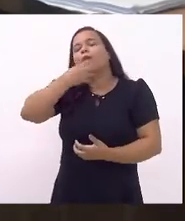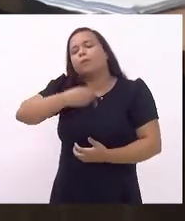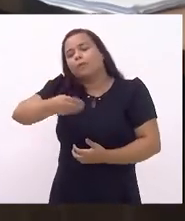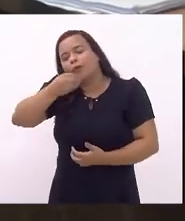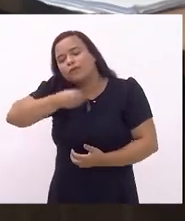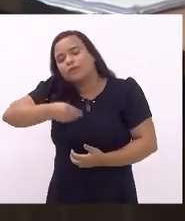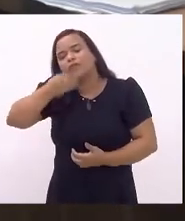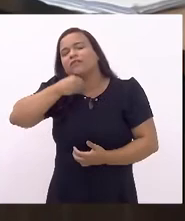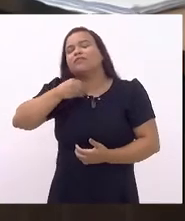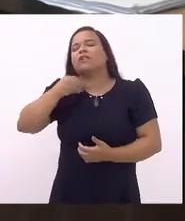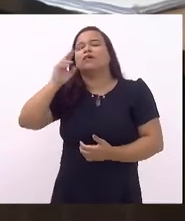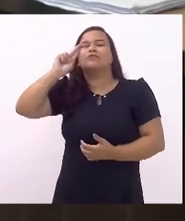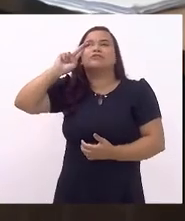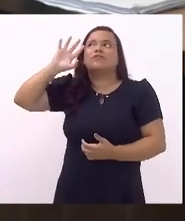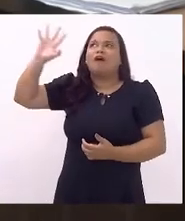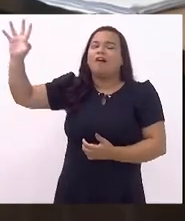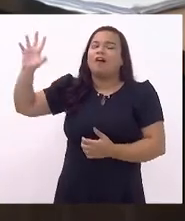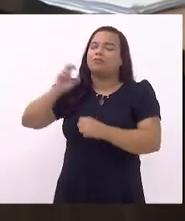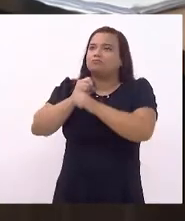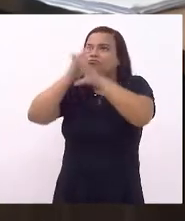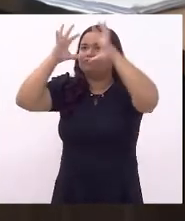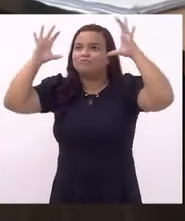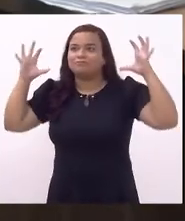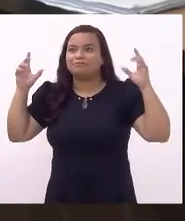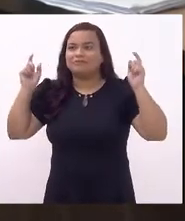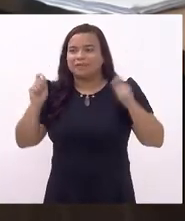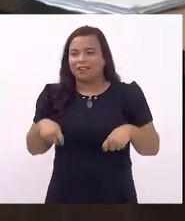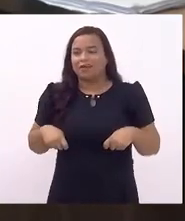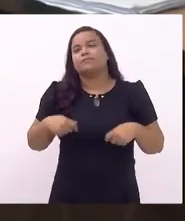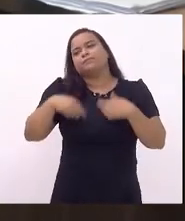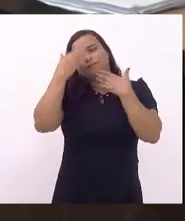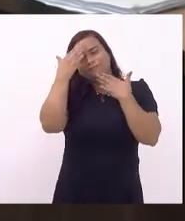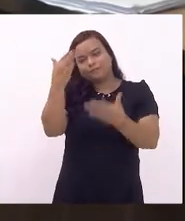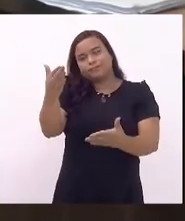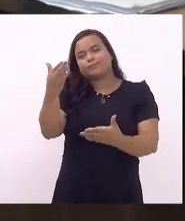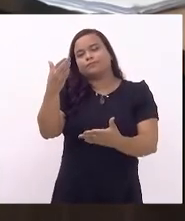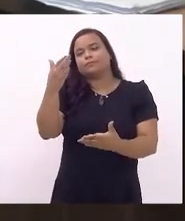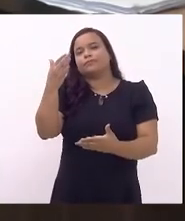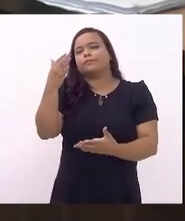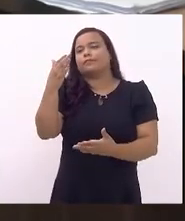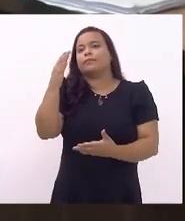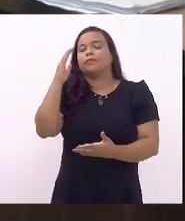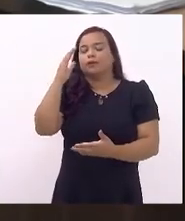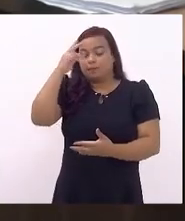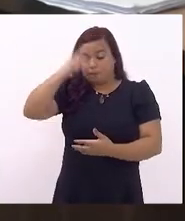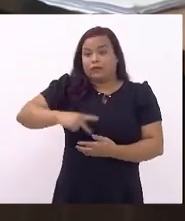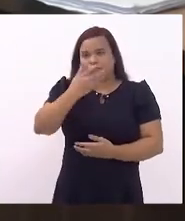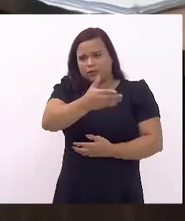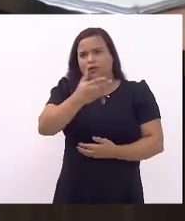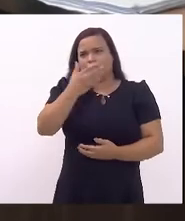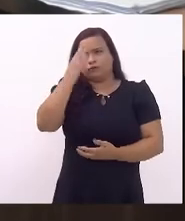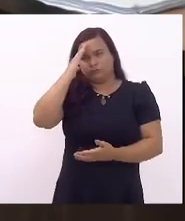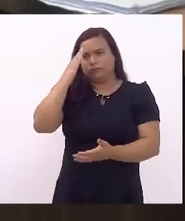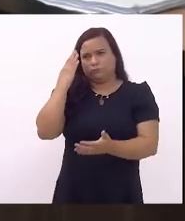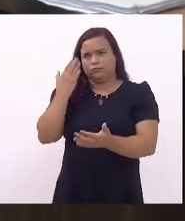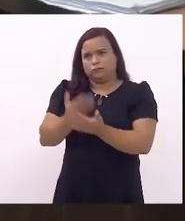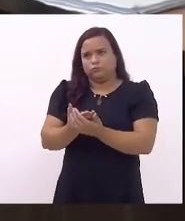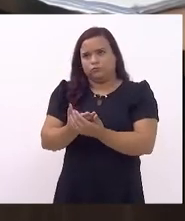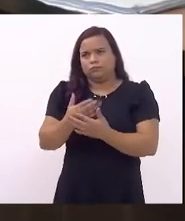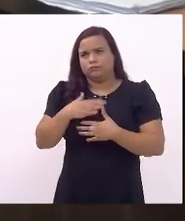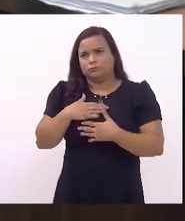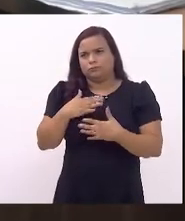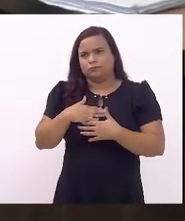oportunidade de sonhar. agradeço, presidente, a confiança de entregar esse espaço para a minha